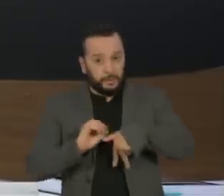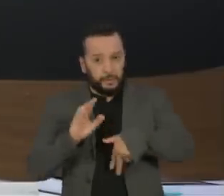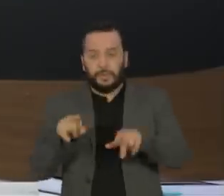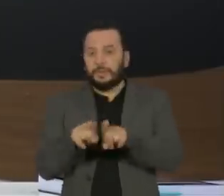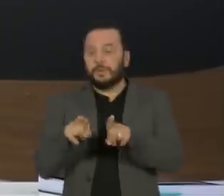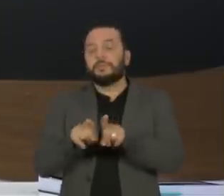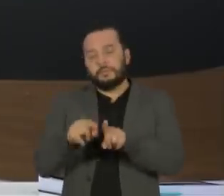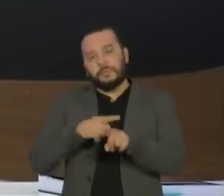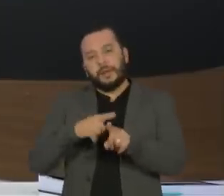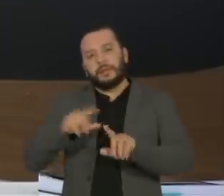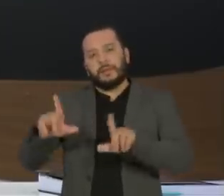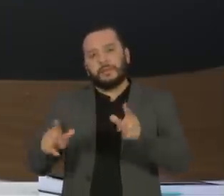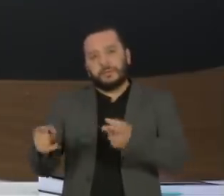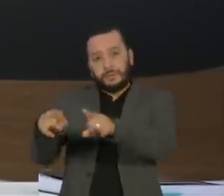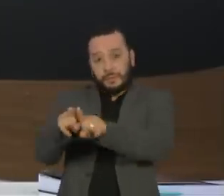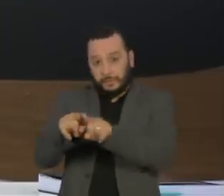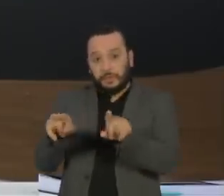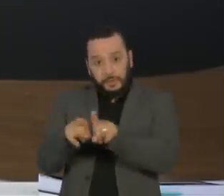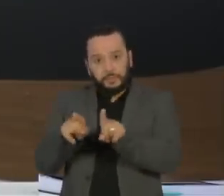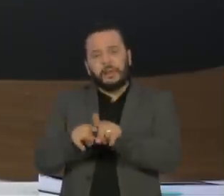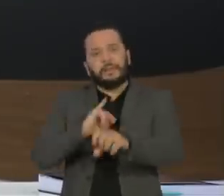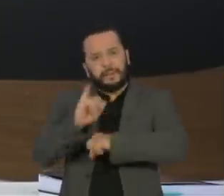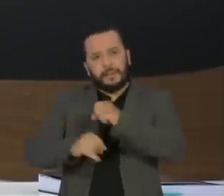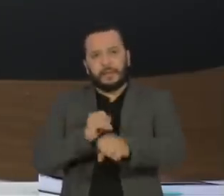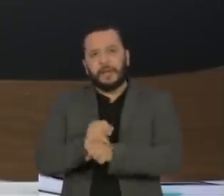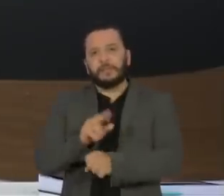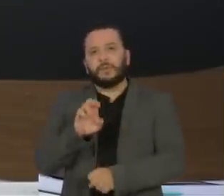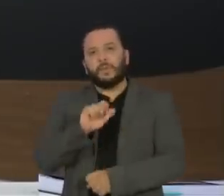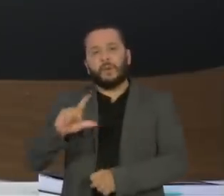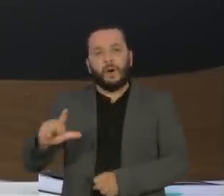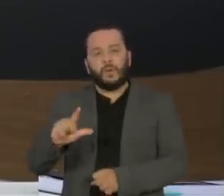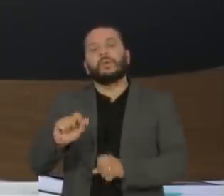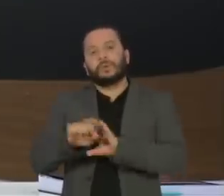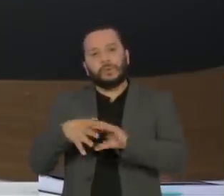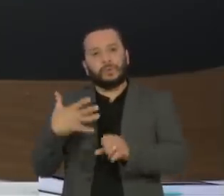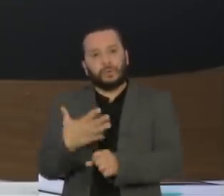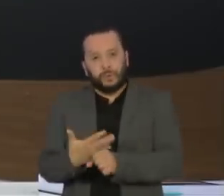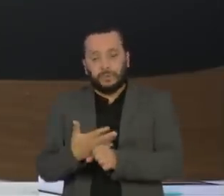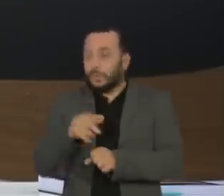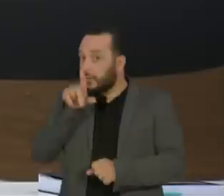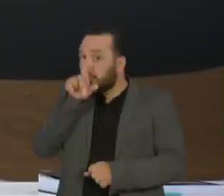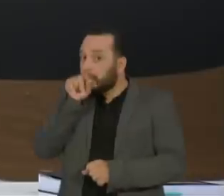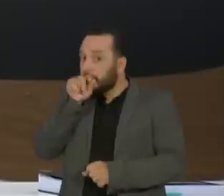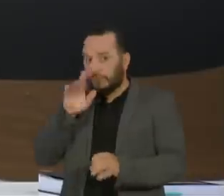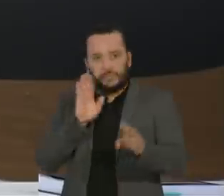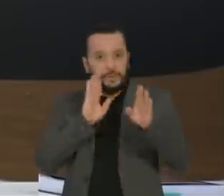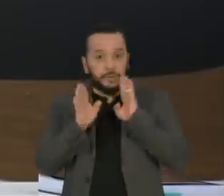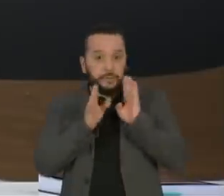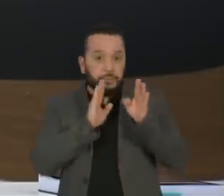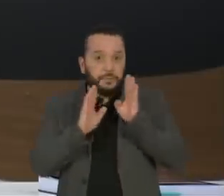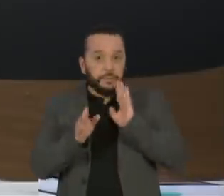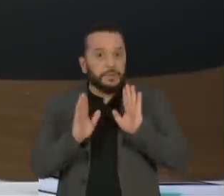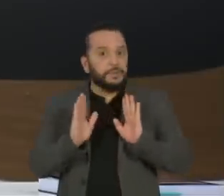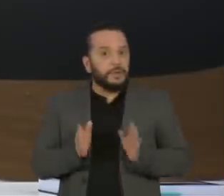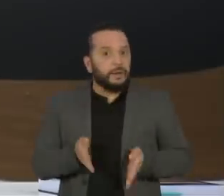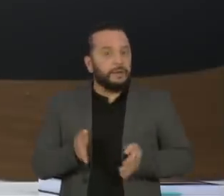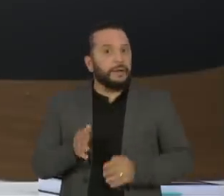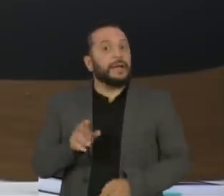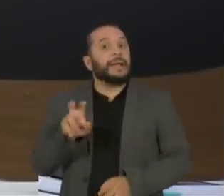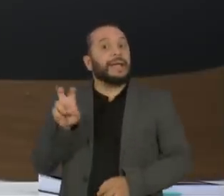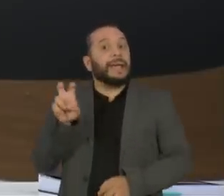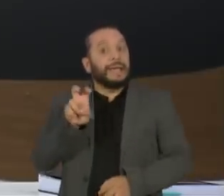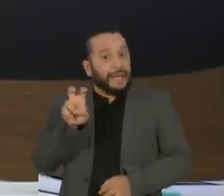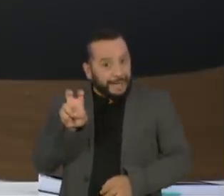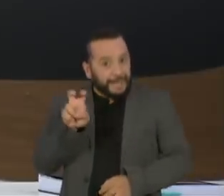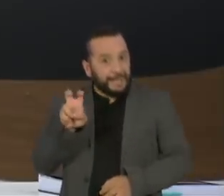afiliadas e conectados ao mundo pelo UOL, YouTube, Twitter e Facebook. Esta é a quinta vez que ele